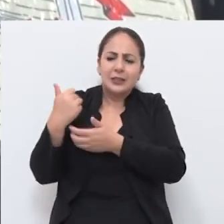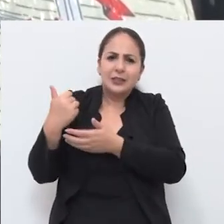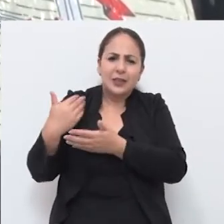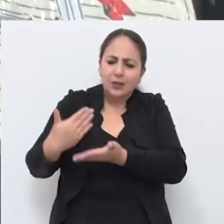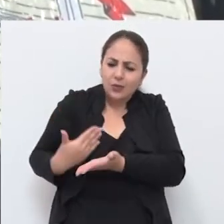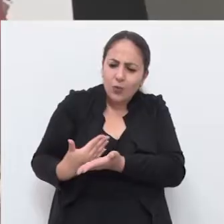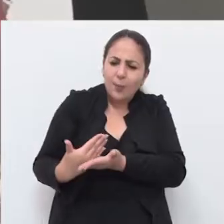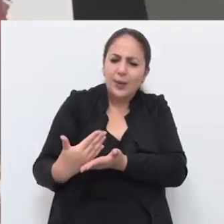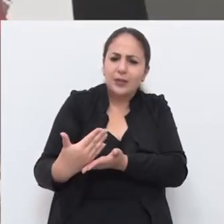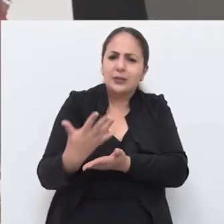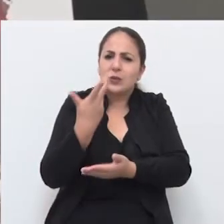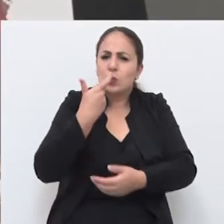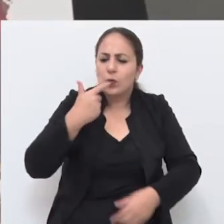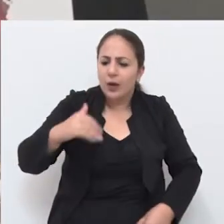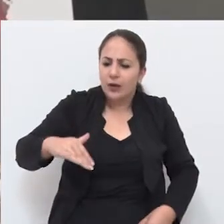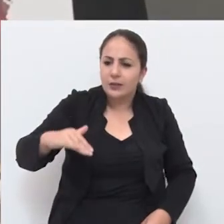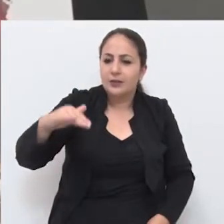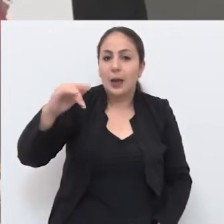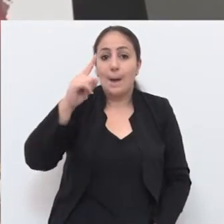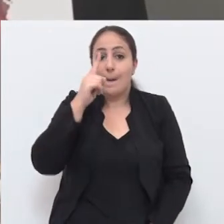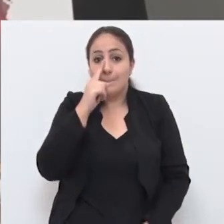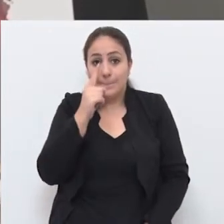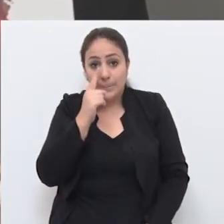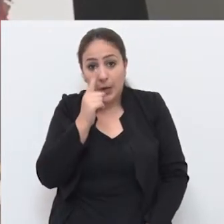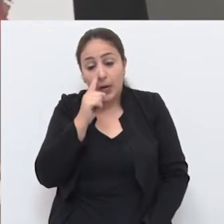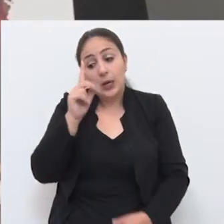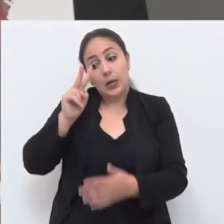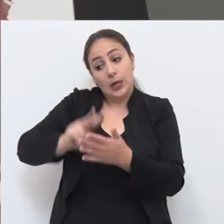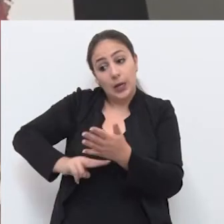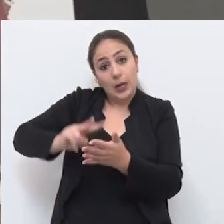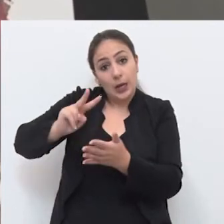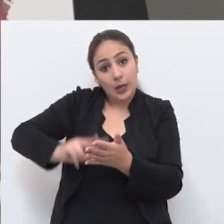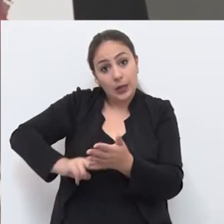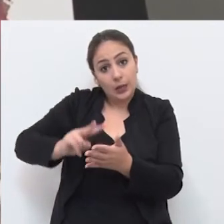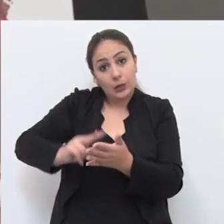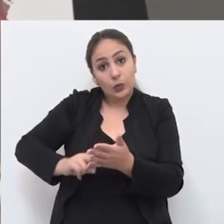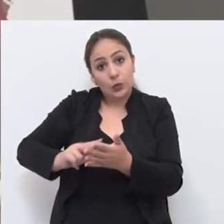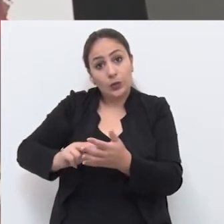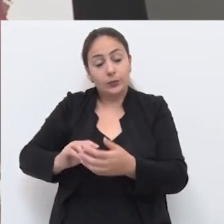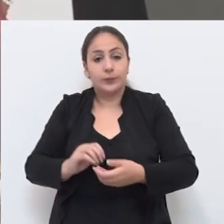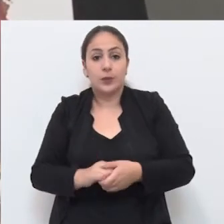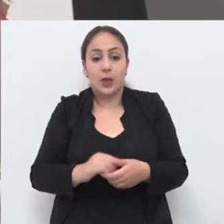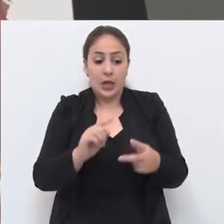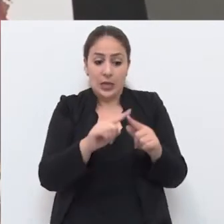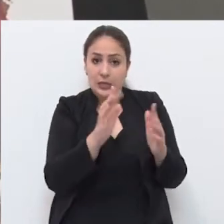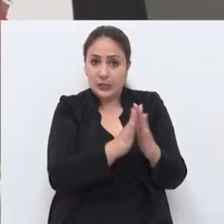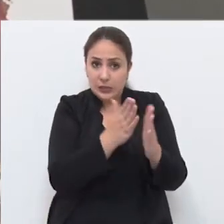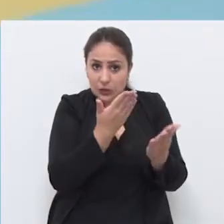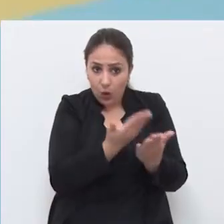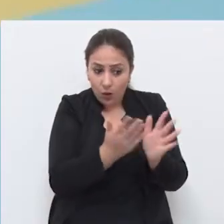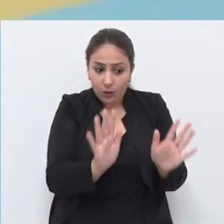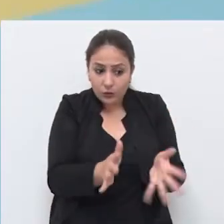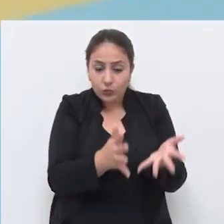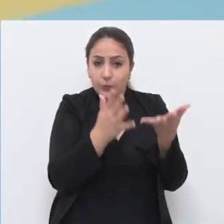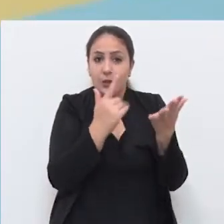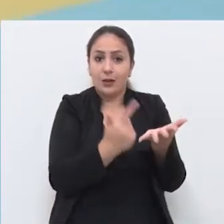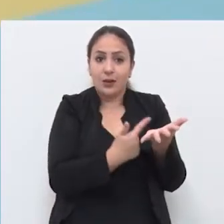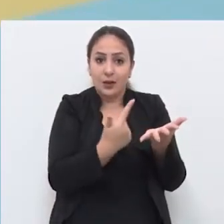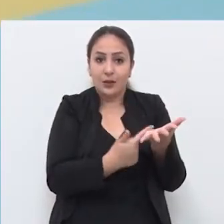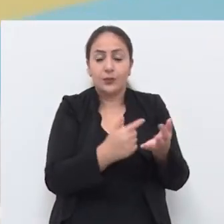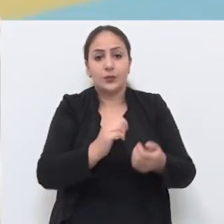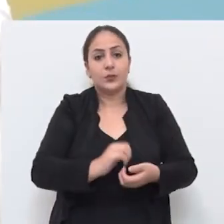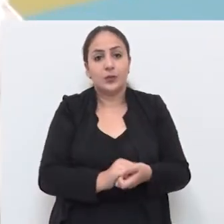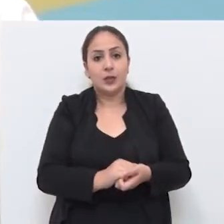que trazer desde a pequena infância a mãe lendo para os filhos na beira da cama, o colégio, a professora lendo poemas.